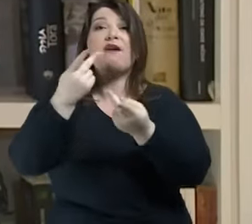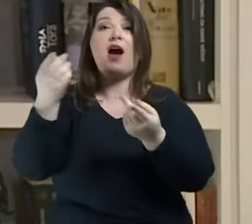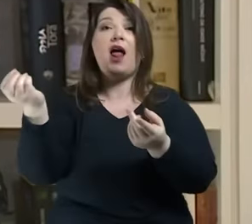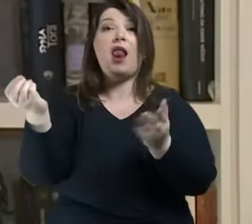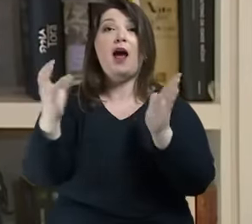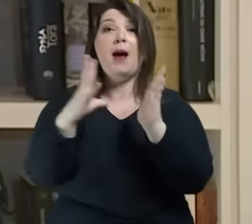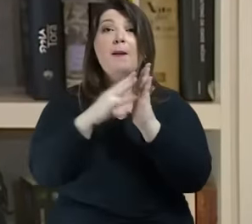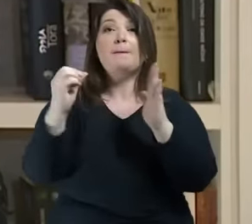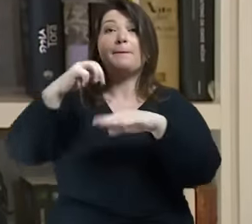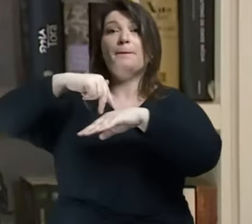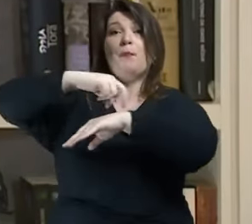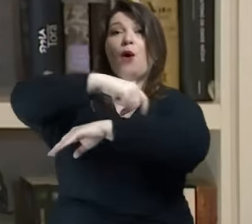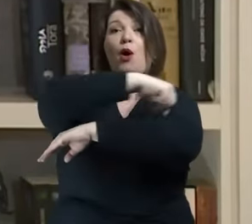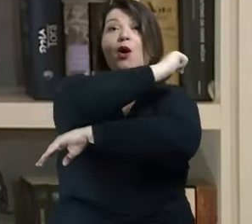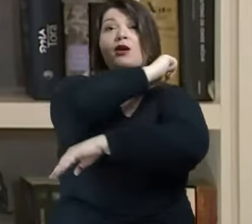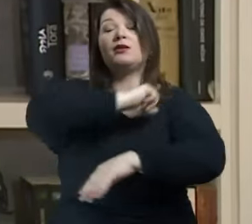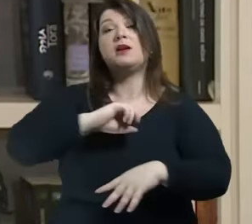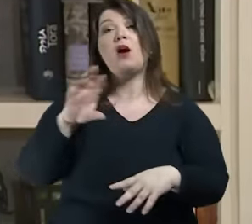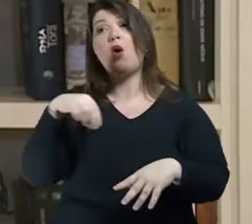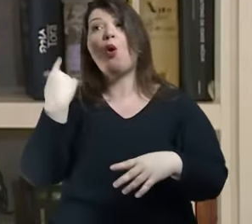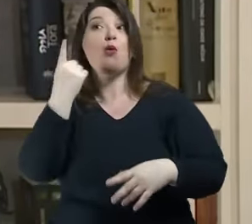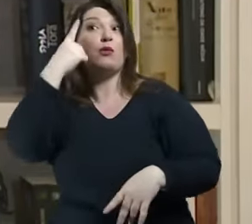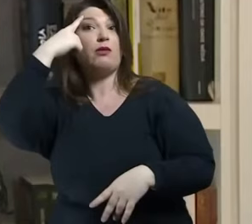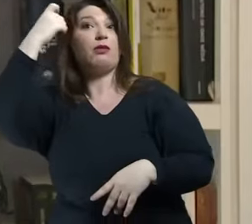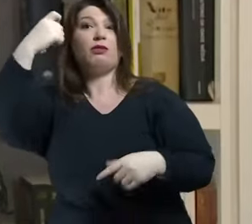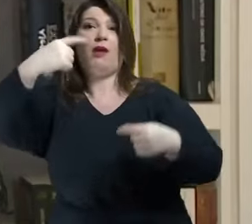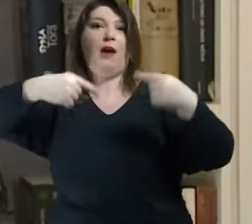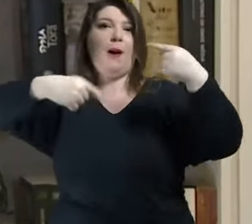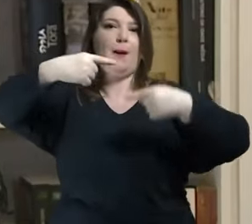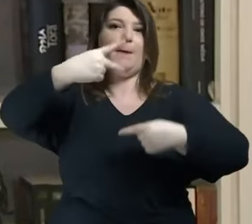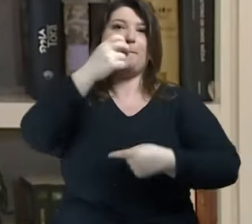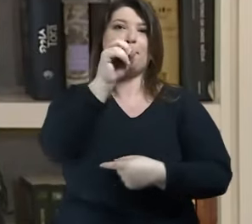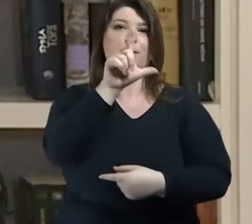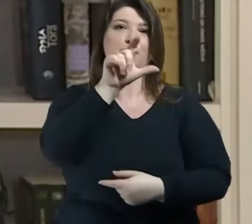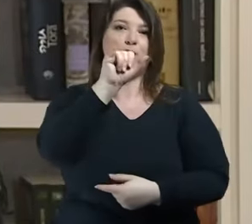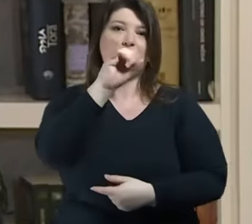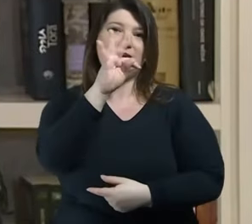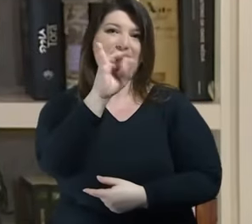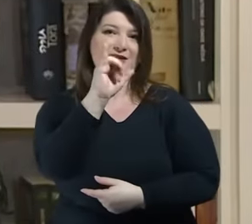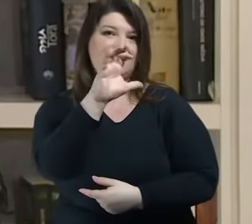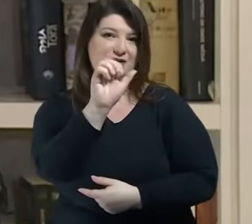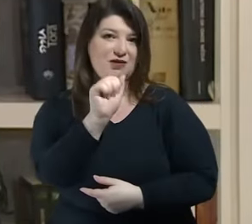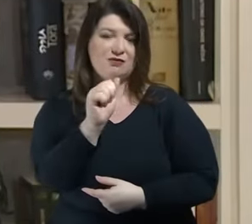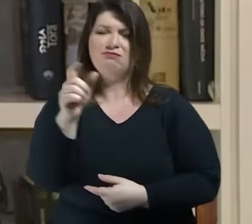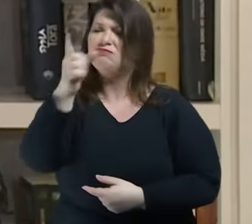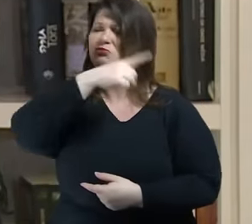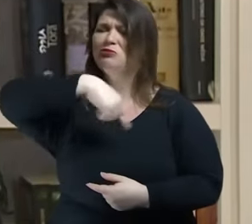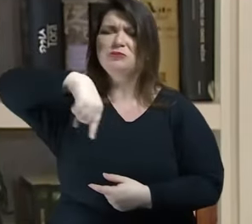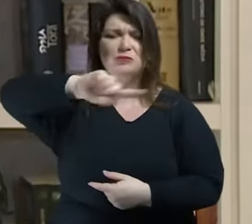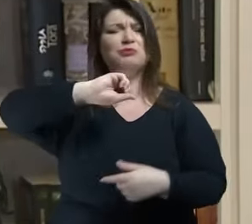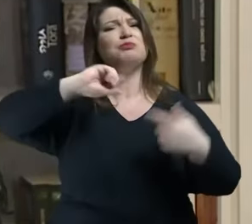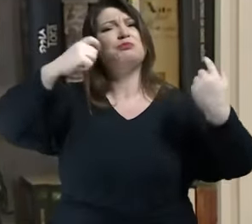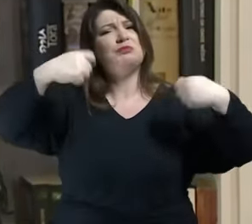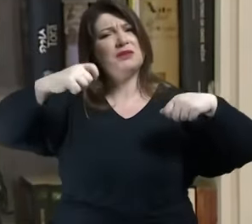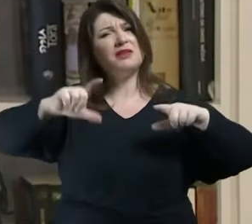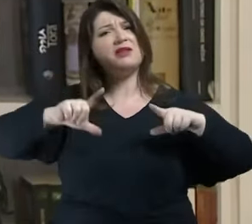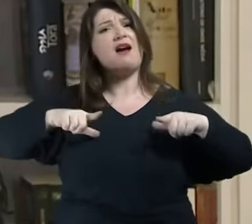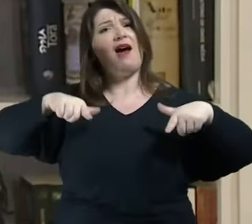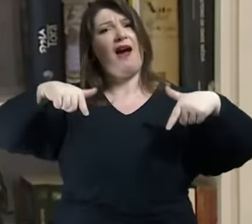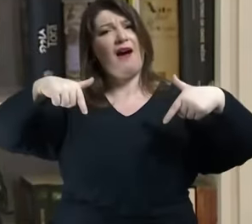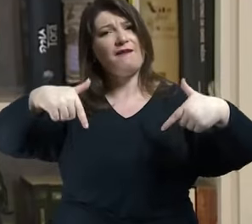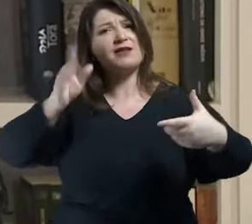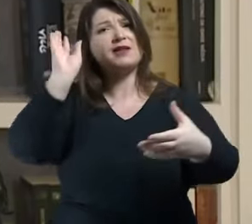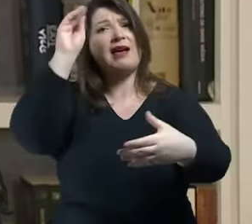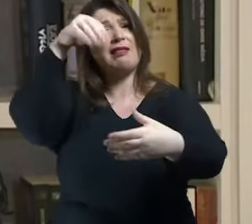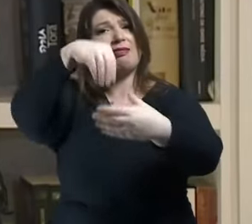de uma ideia política todos temos que avançar todos temos que avançar dentro de um ambiente mascarado